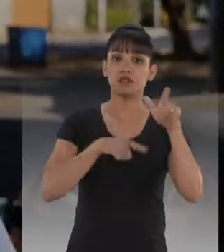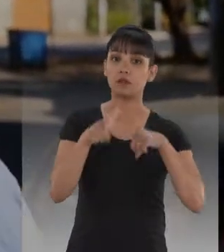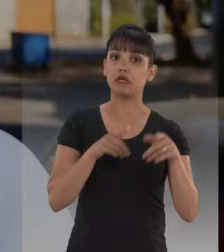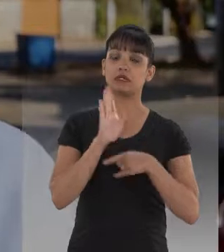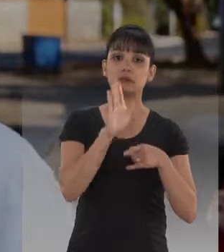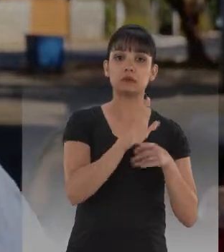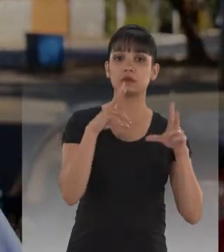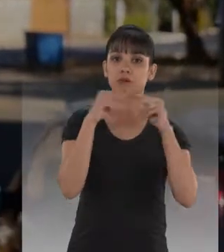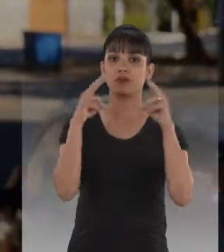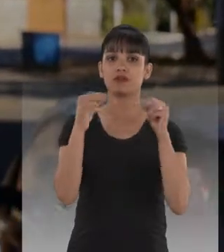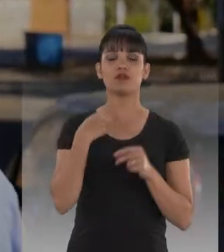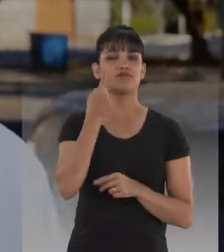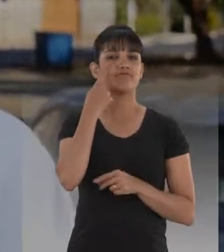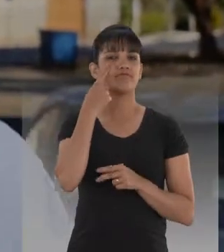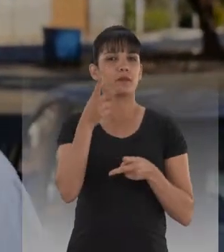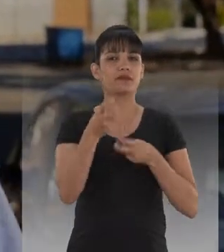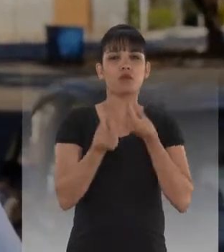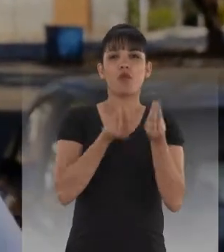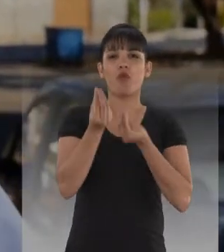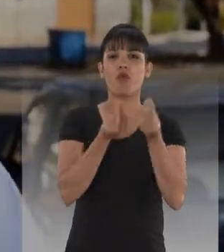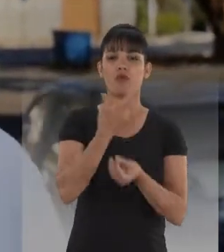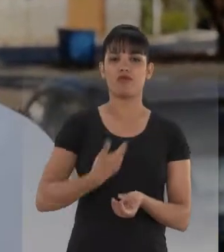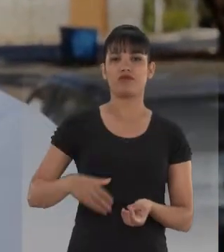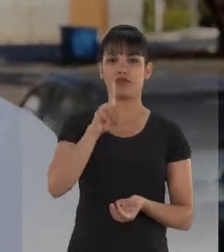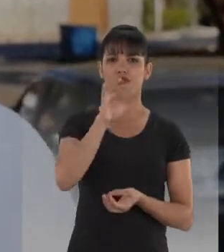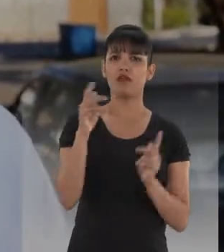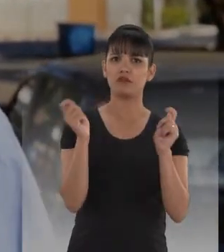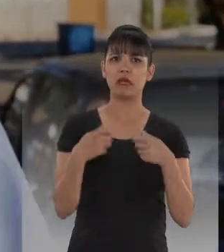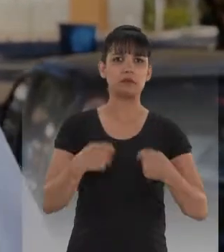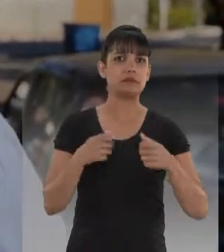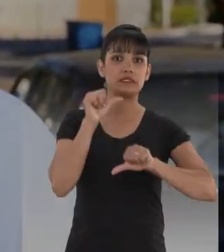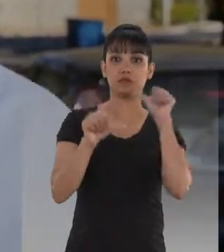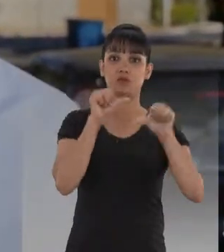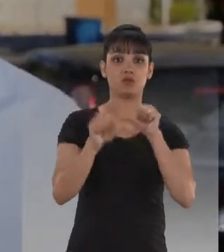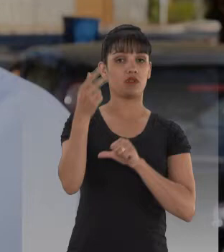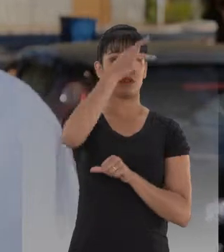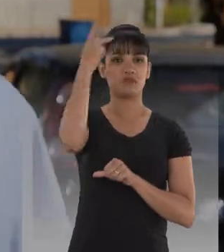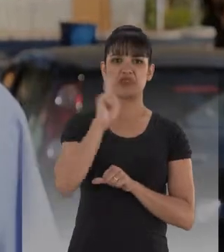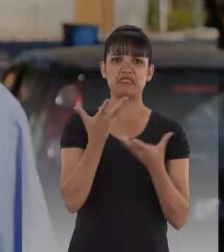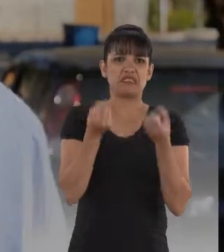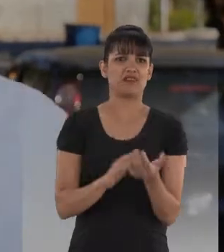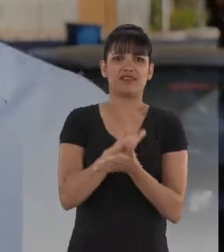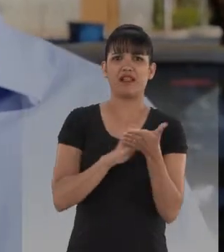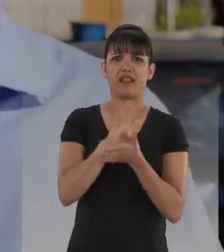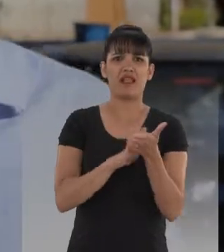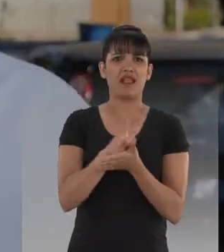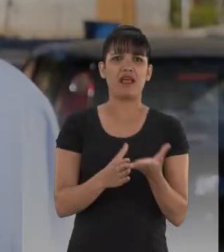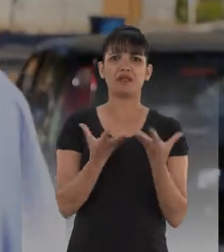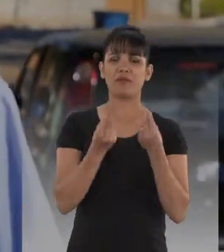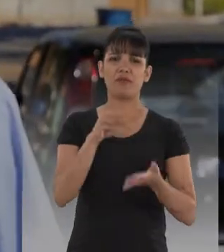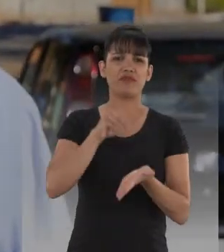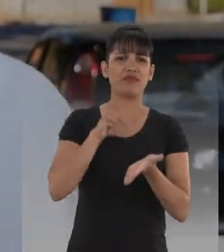Brasília, acompanho de perto o governo do DF. E vejo que está na hora de mudar. Vejo que os brasileiros não aceitam mais tanta